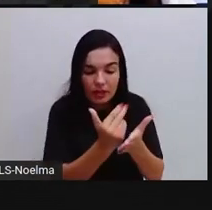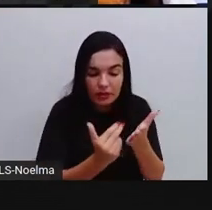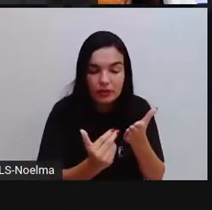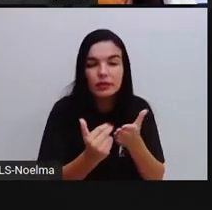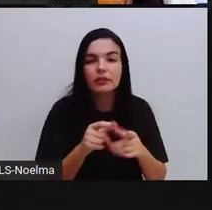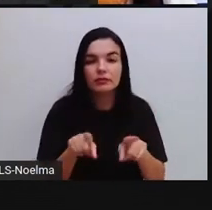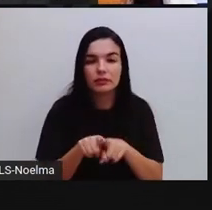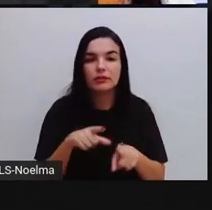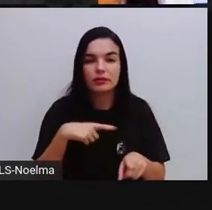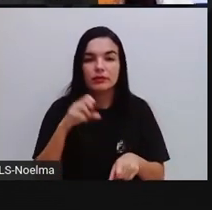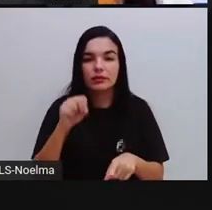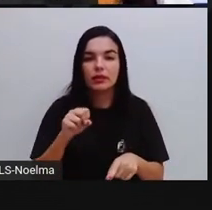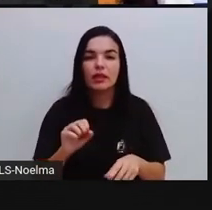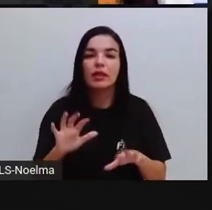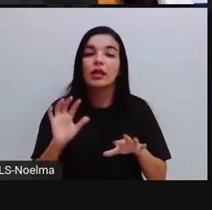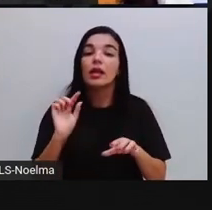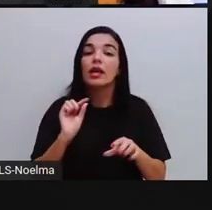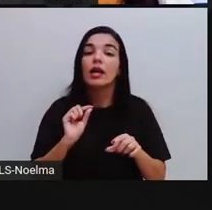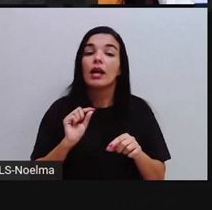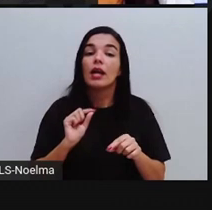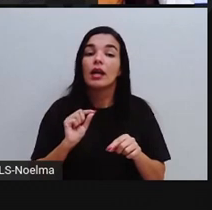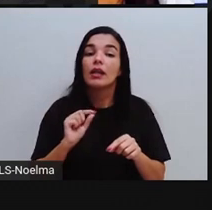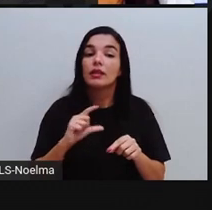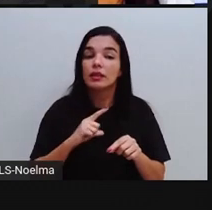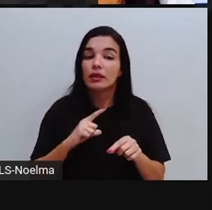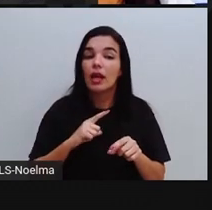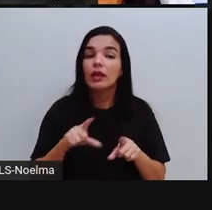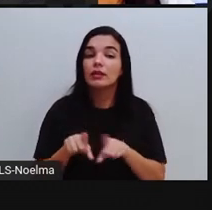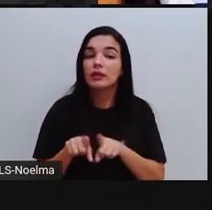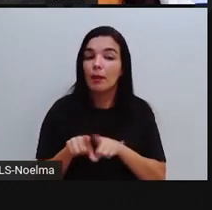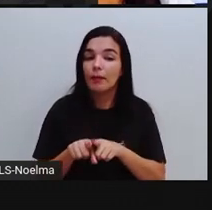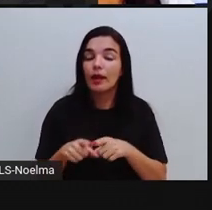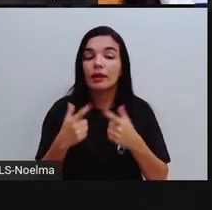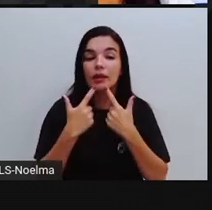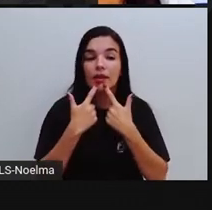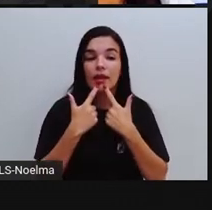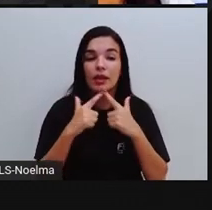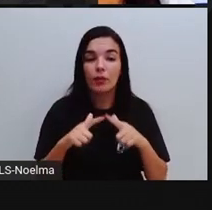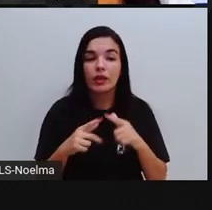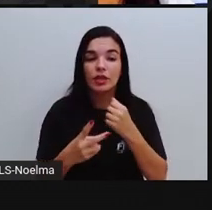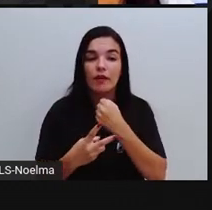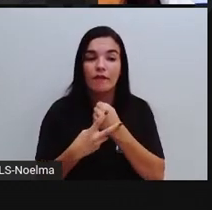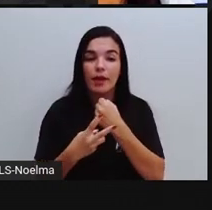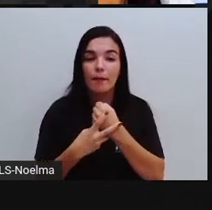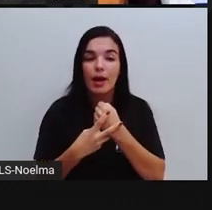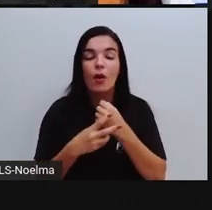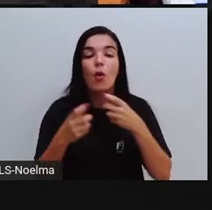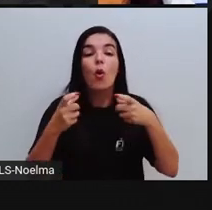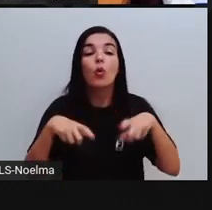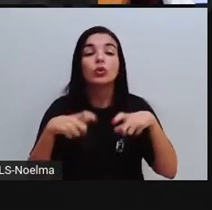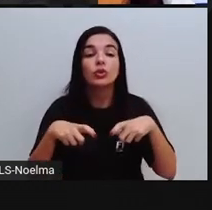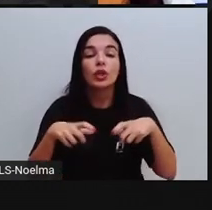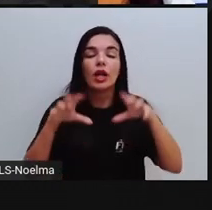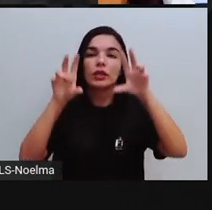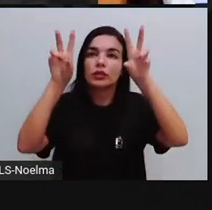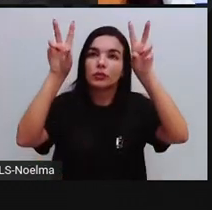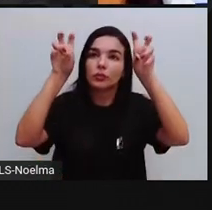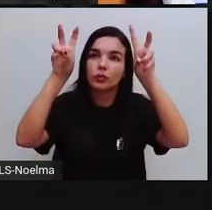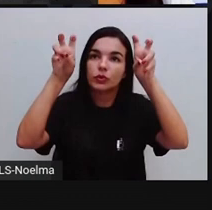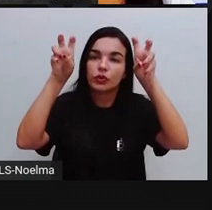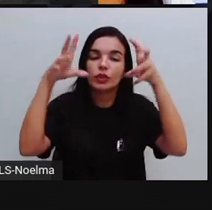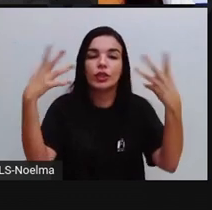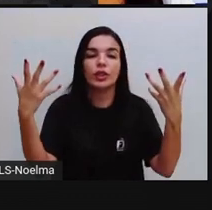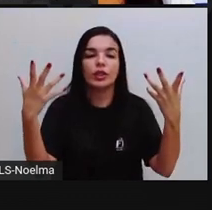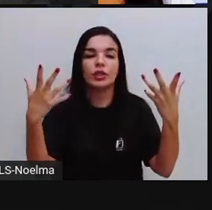verbal. E há o uso de linguagem verbal também, como, por exemplo, no próprio título, como na